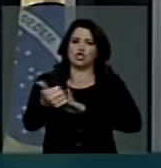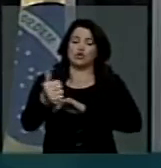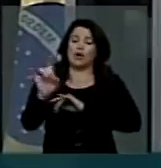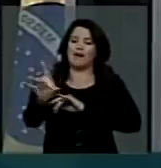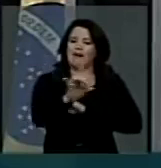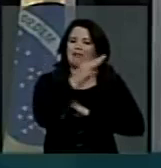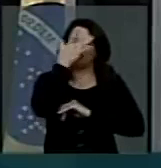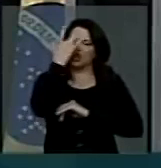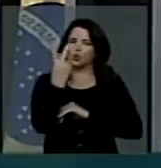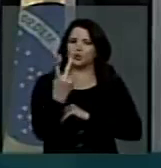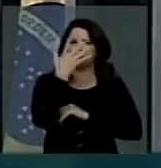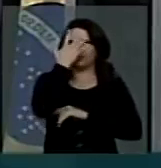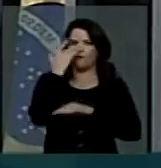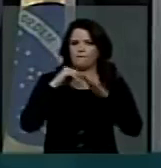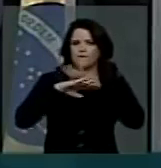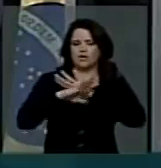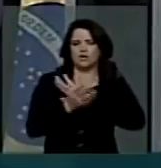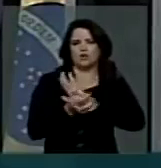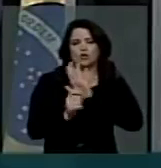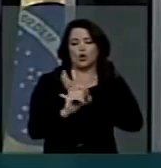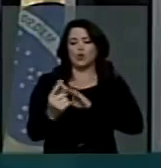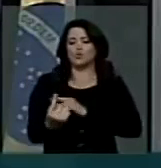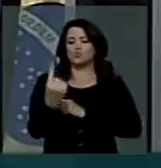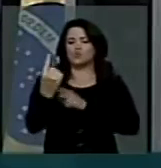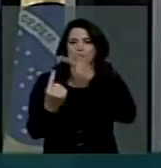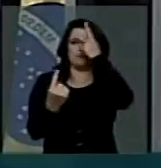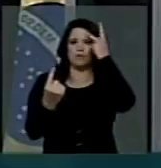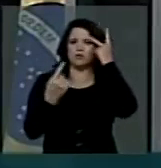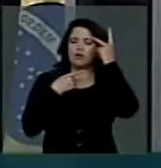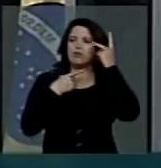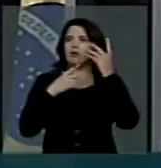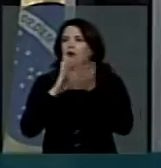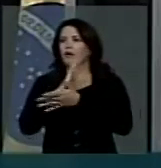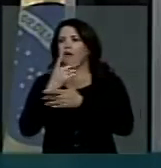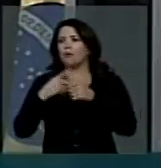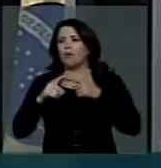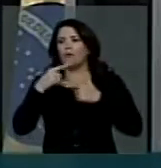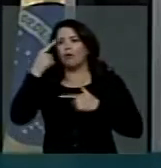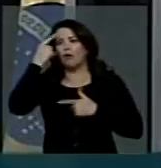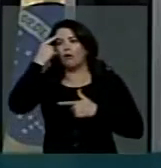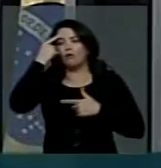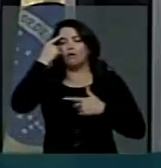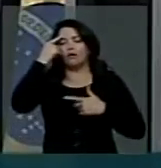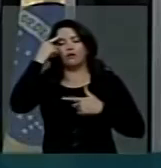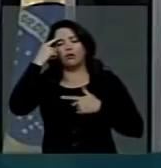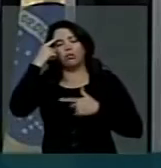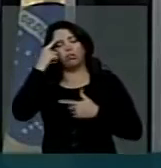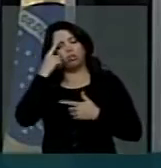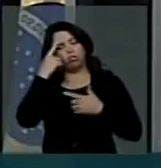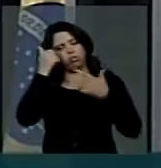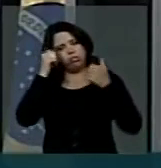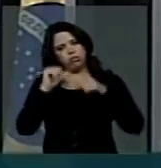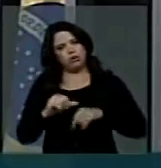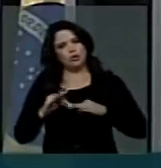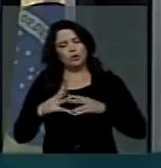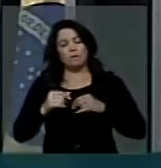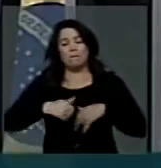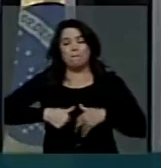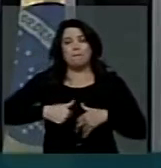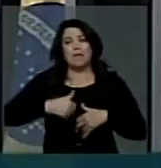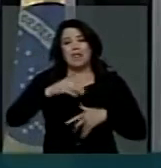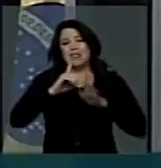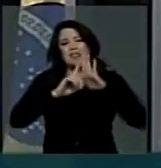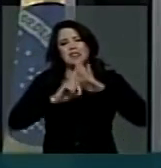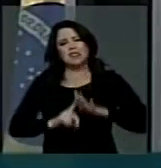em cada dois dependentes químicos, um apresenta algum transtorno mental, sendo mais comum a depressão